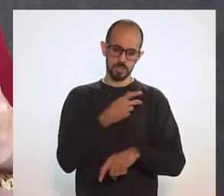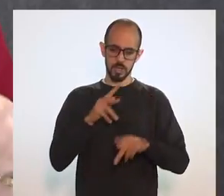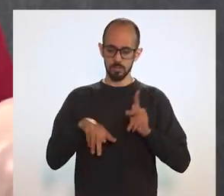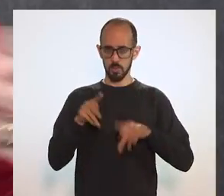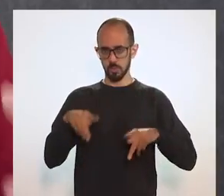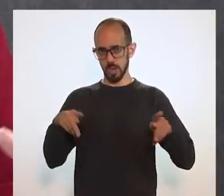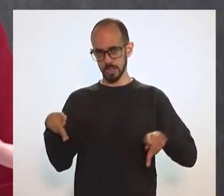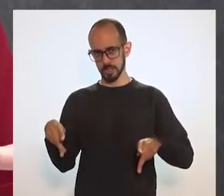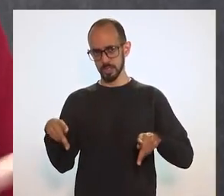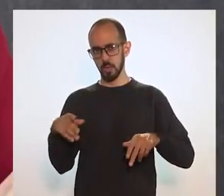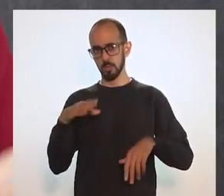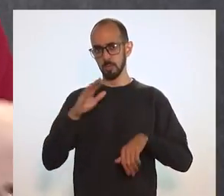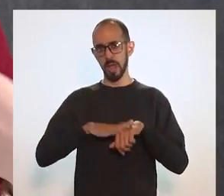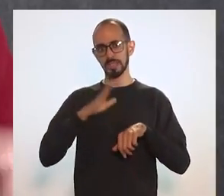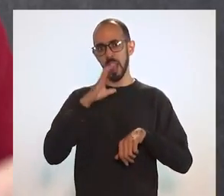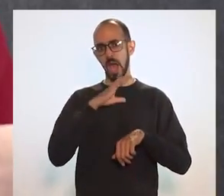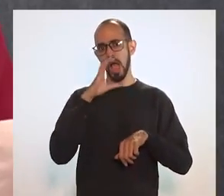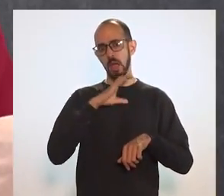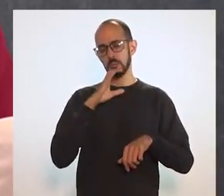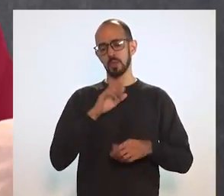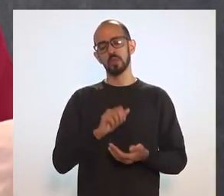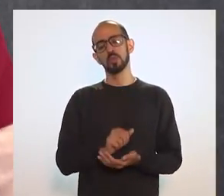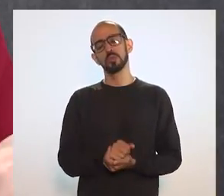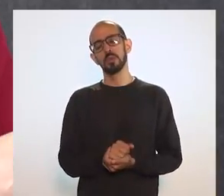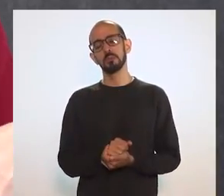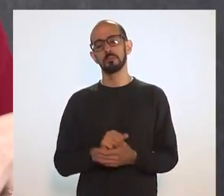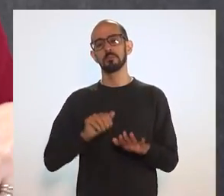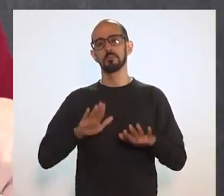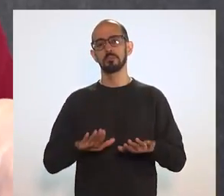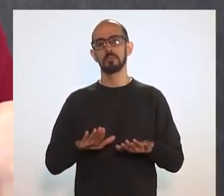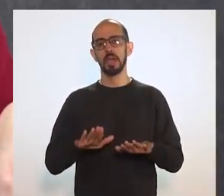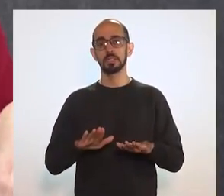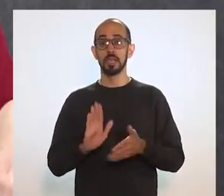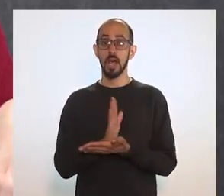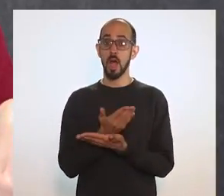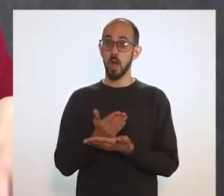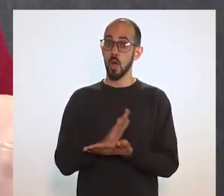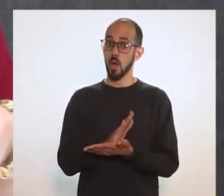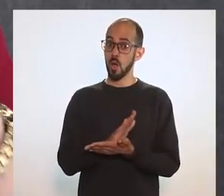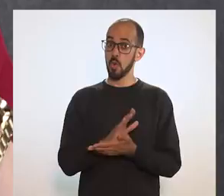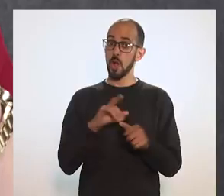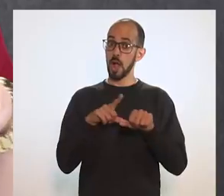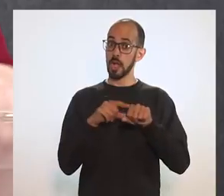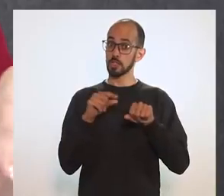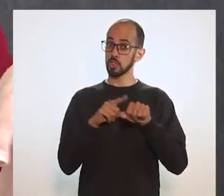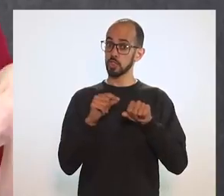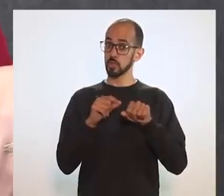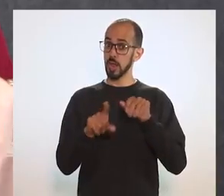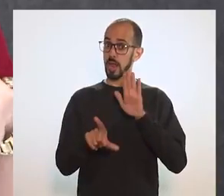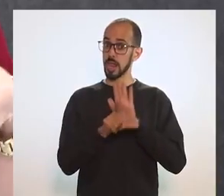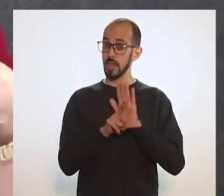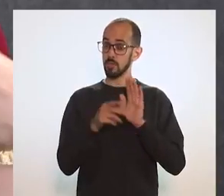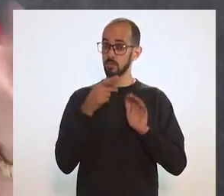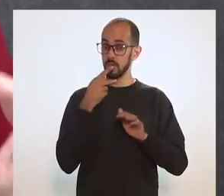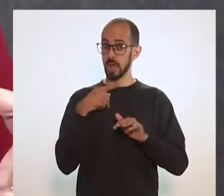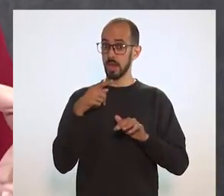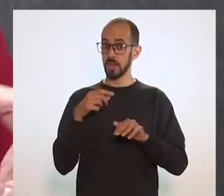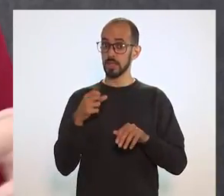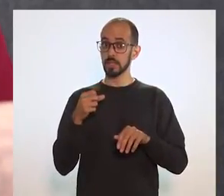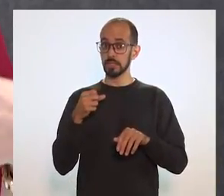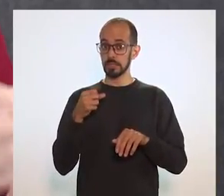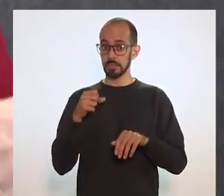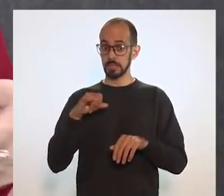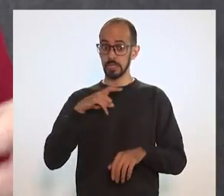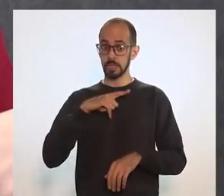de vacinar a população de uma forma mais rápida. Embora um dos artigos da lei diga que, num primeiro